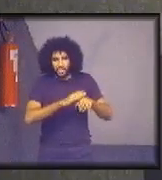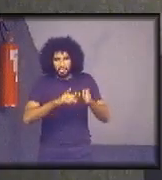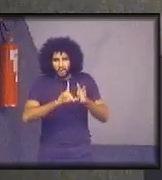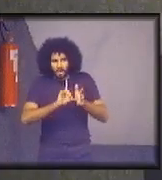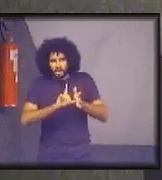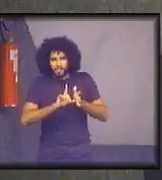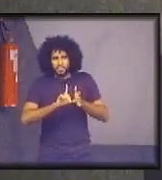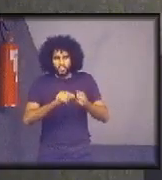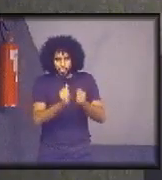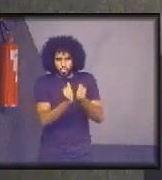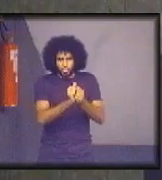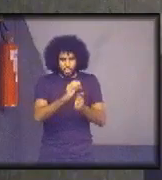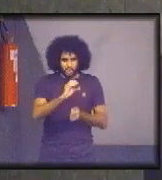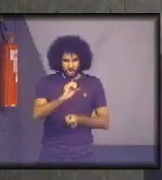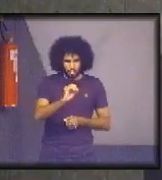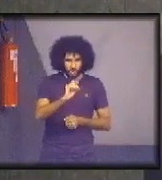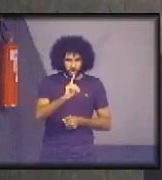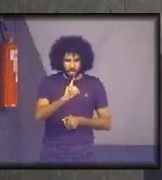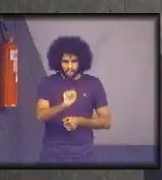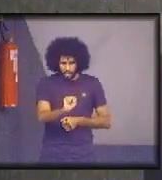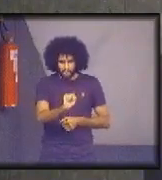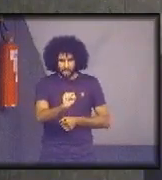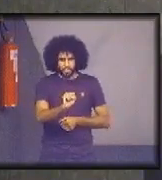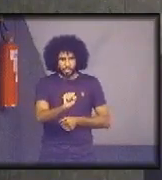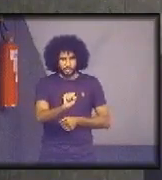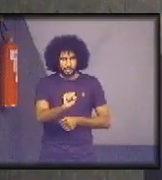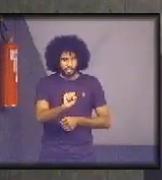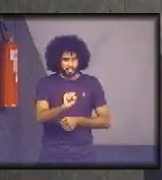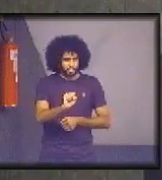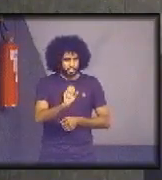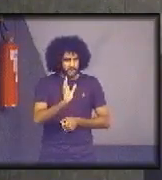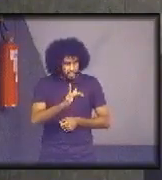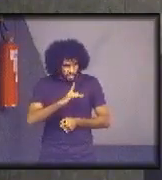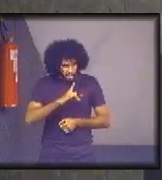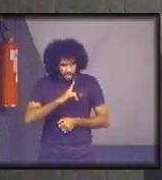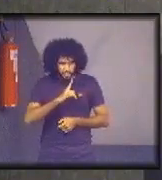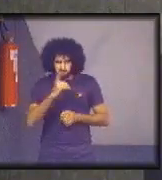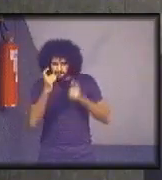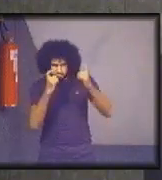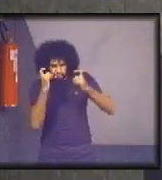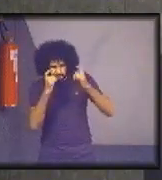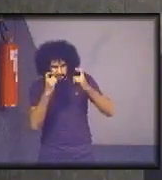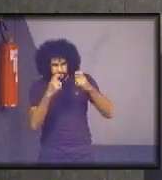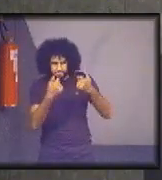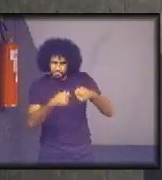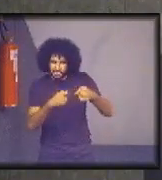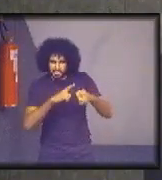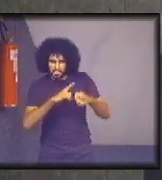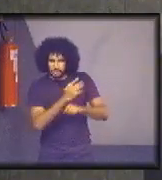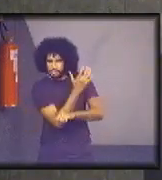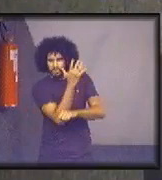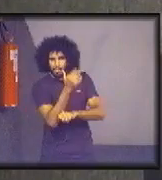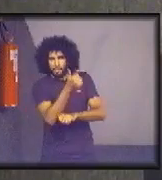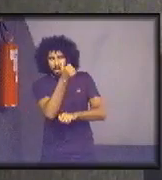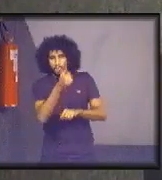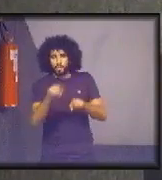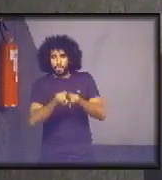UDS, com essa preocupação do desenvolvimento sustentável. Já tínhamos essa preocupação, já com as recomendações do CNJ.